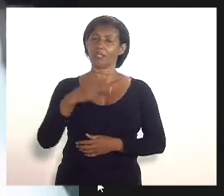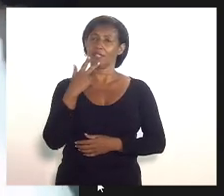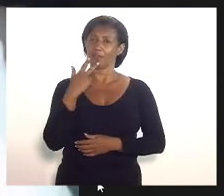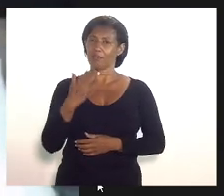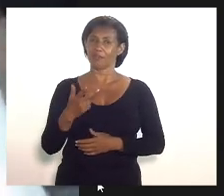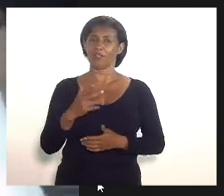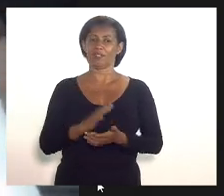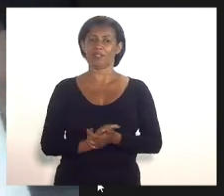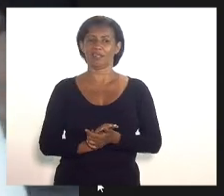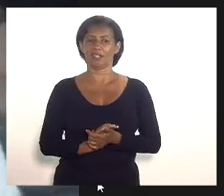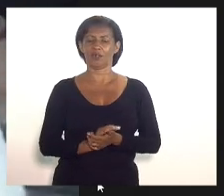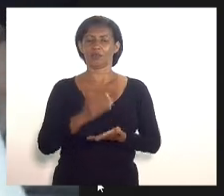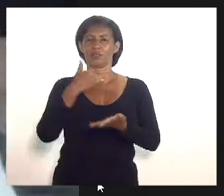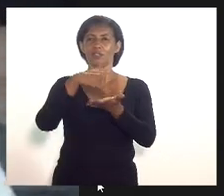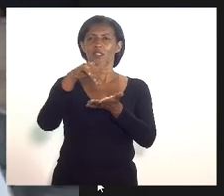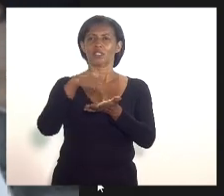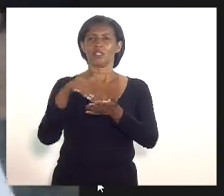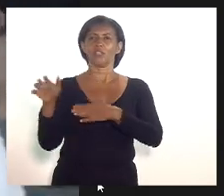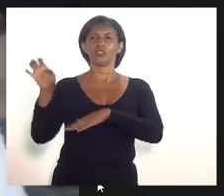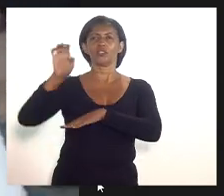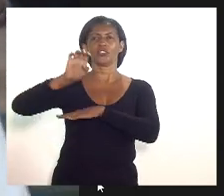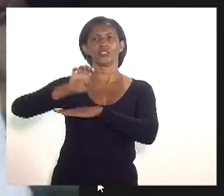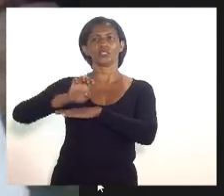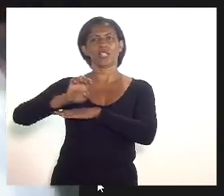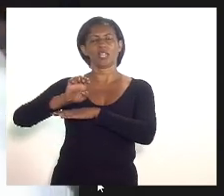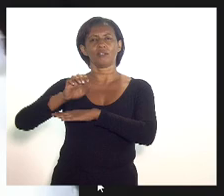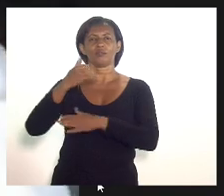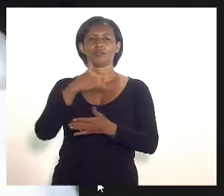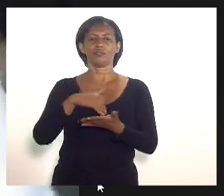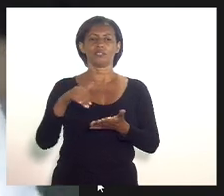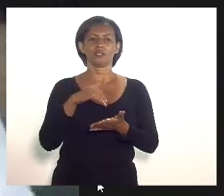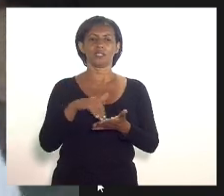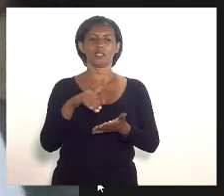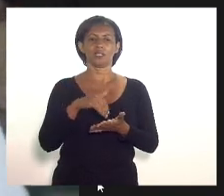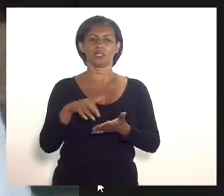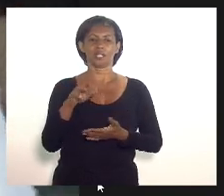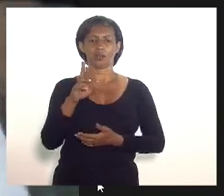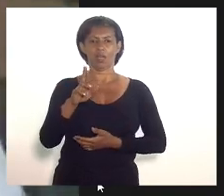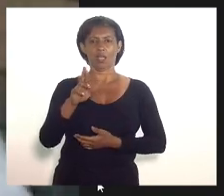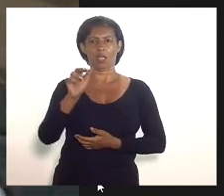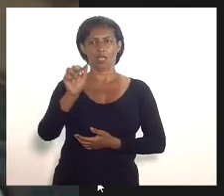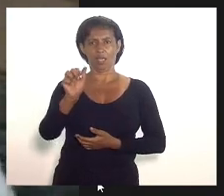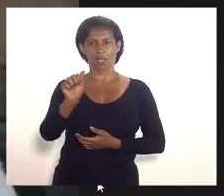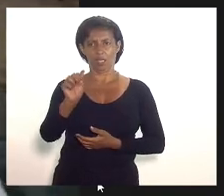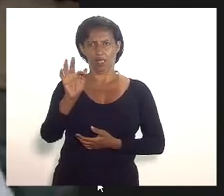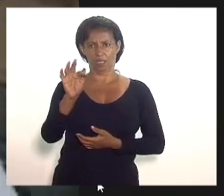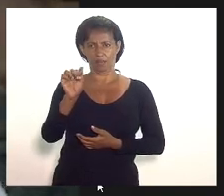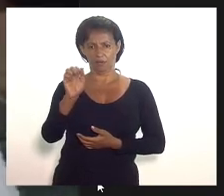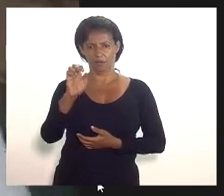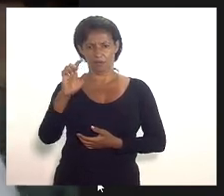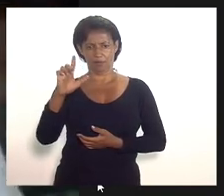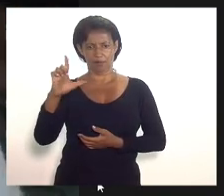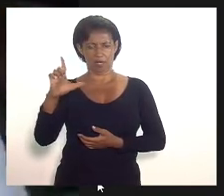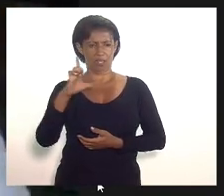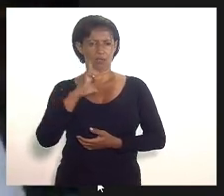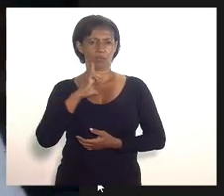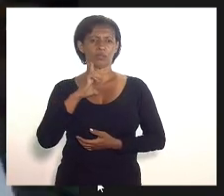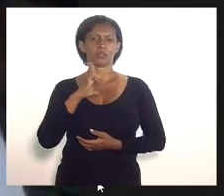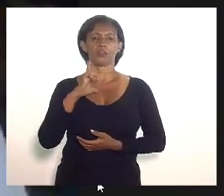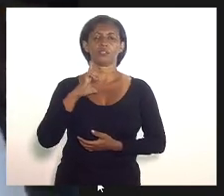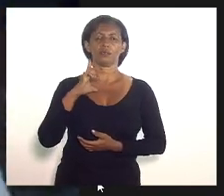público ao secretário de Estado secretário Rafael que tem tido